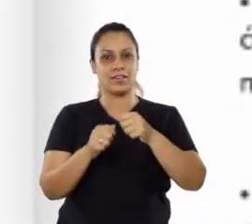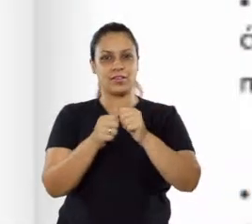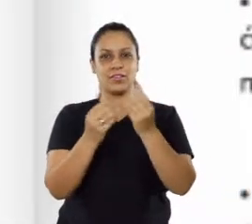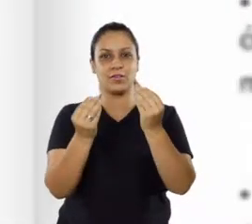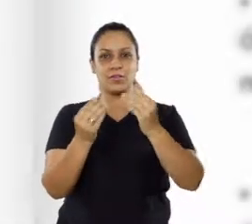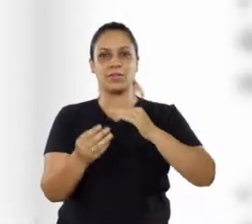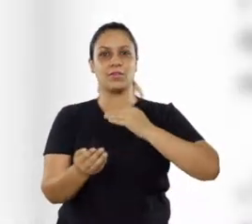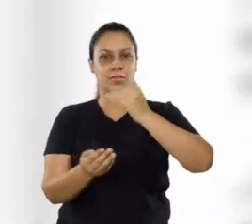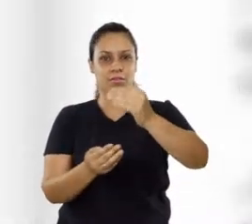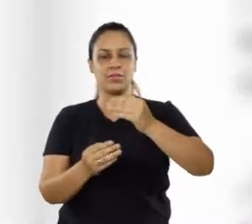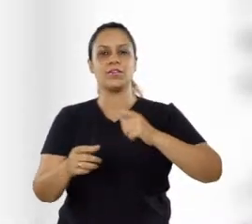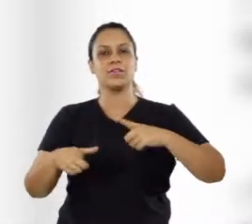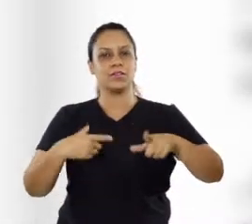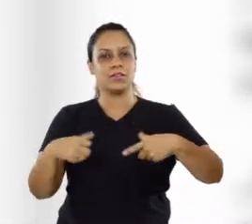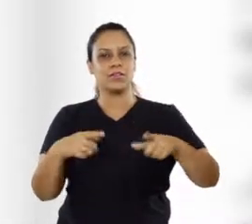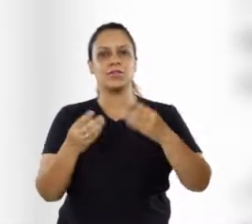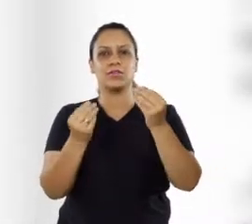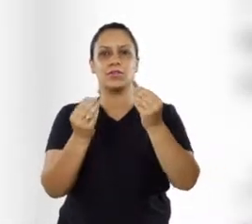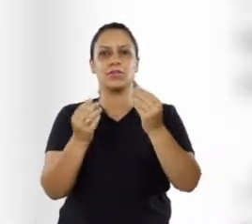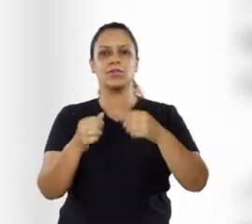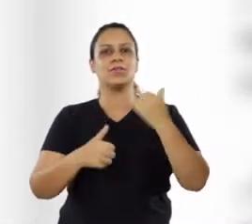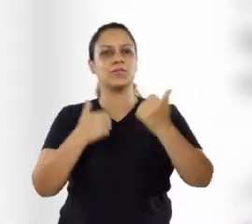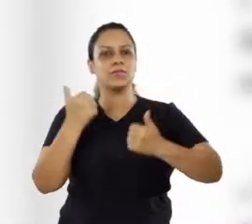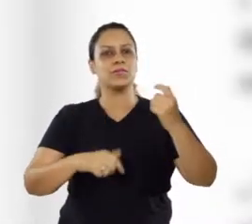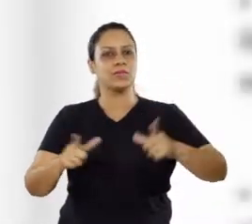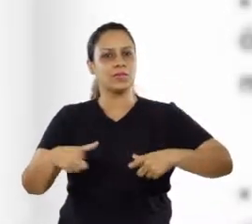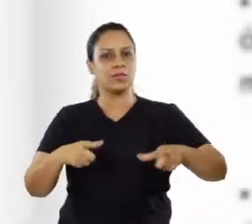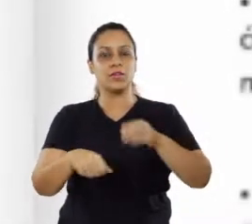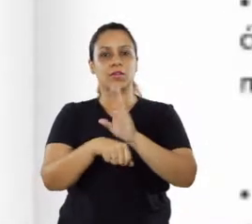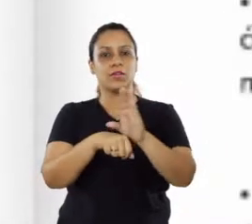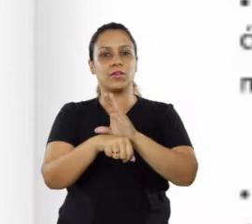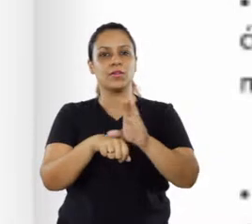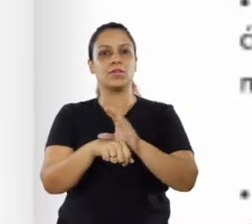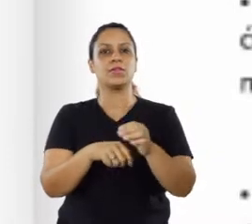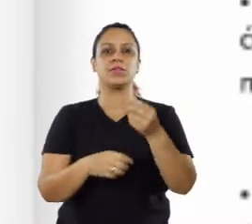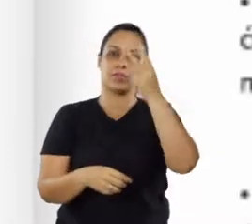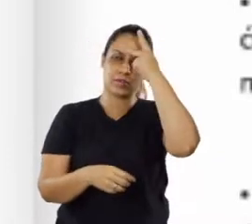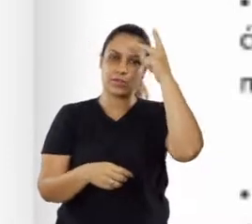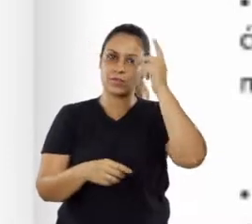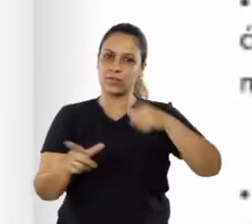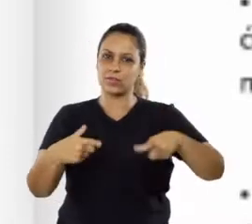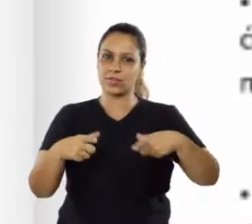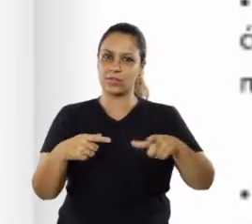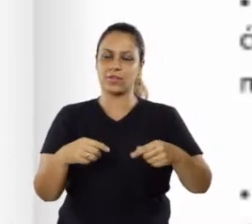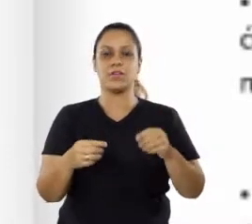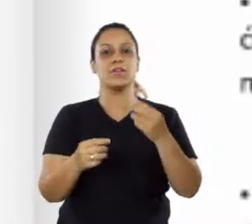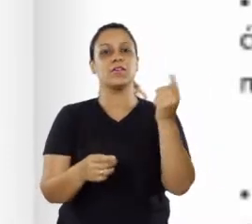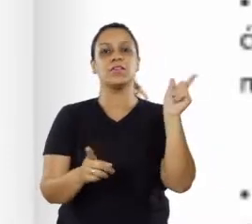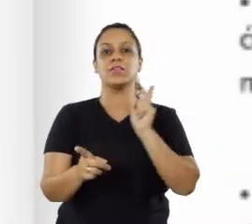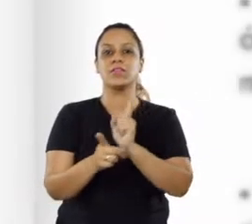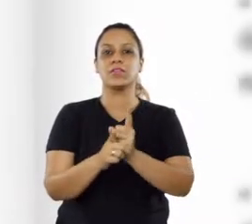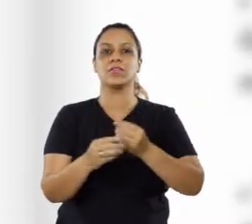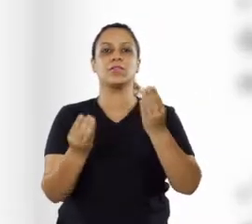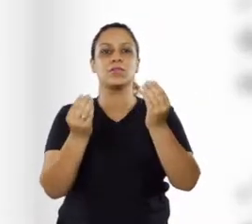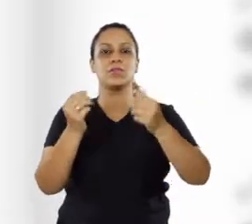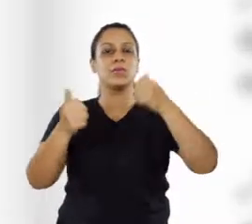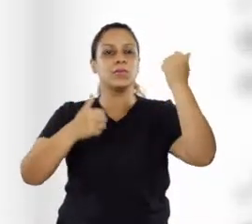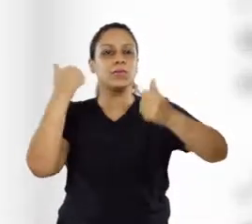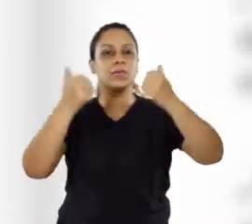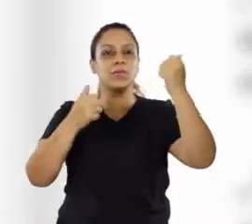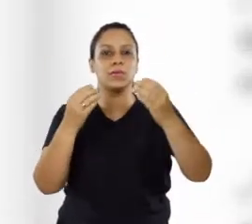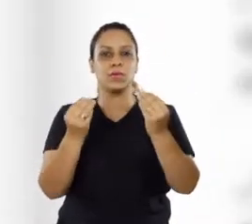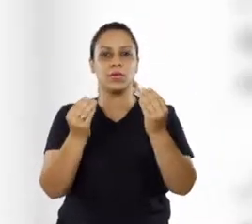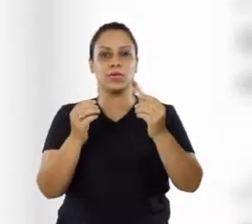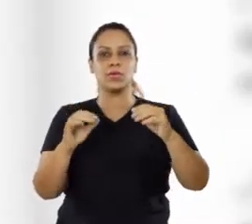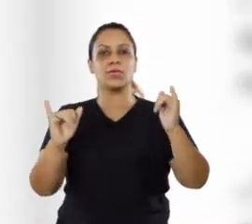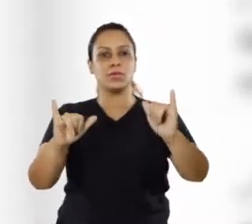as novas frentes da cidadania com oportunidades de trabalho e cursos de qualificação. Vai reestruturar as incubadoras de empresas, incluindo as